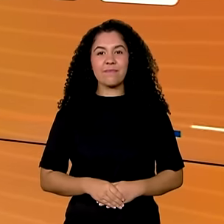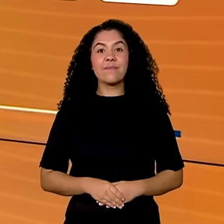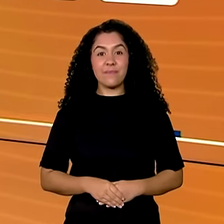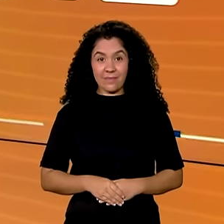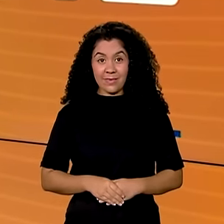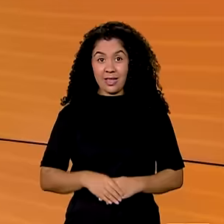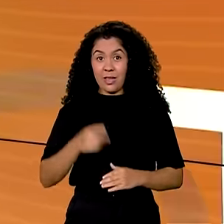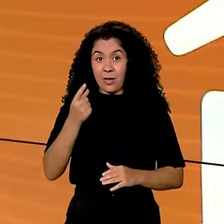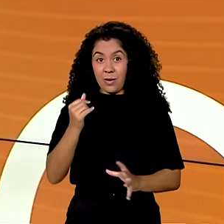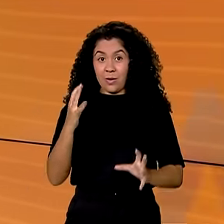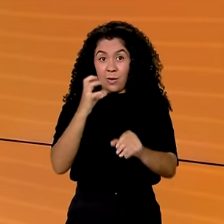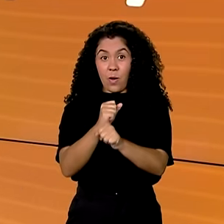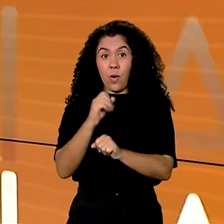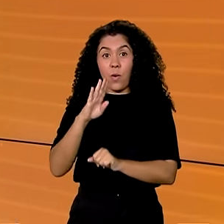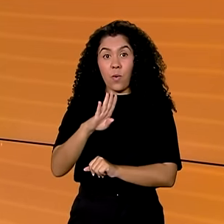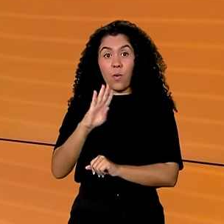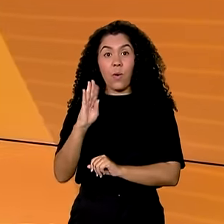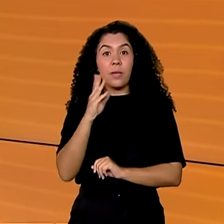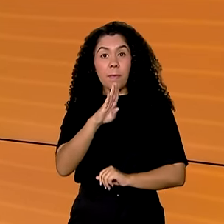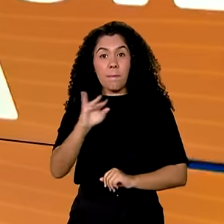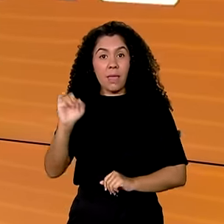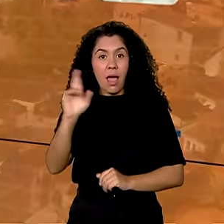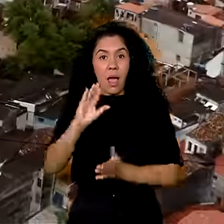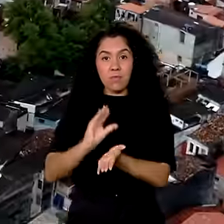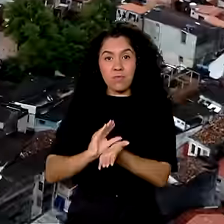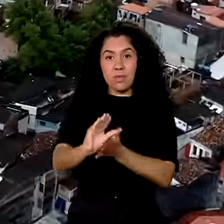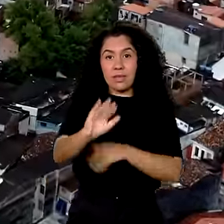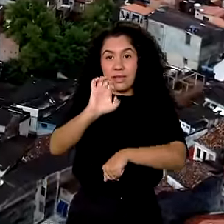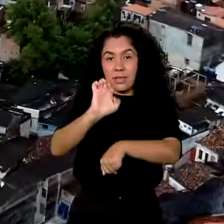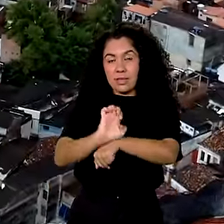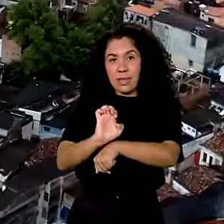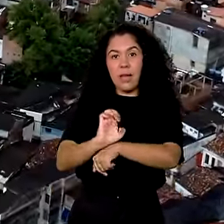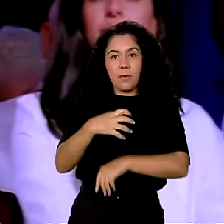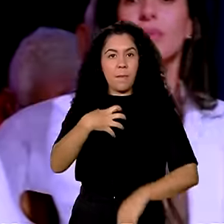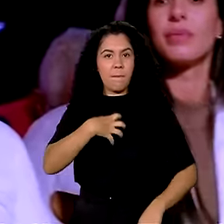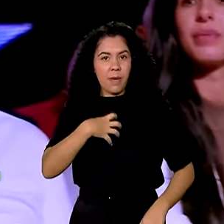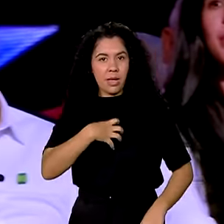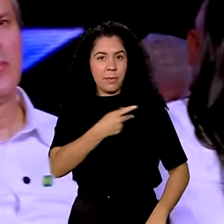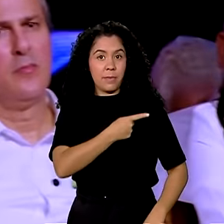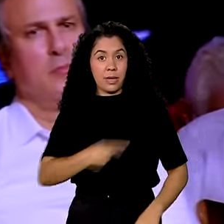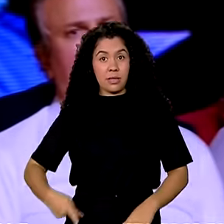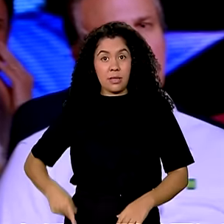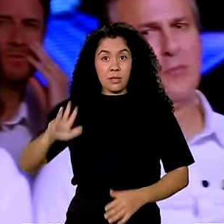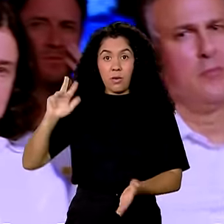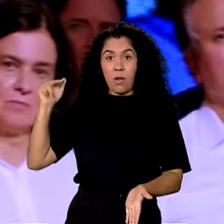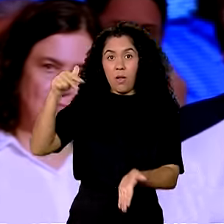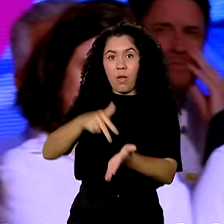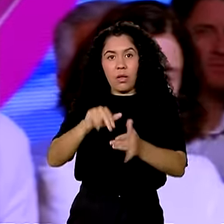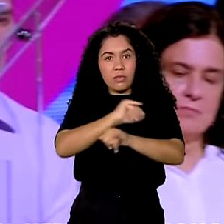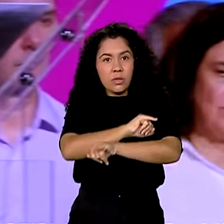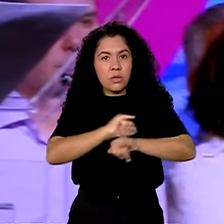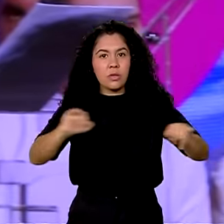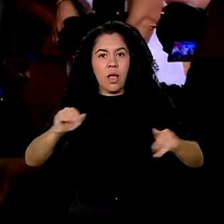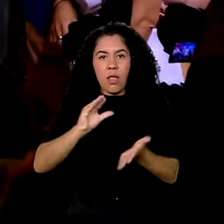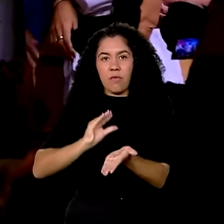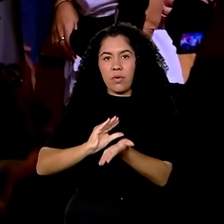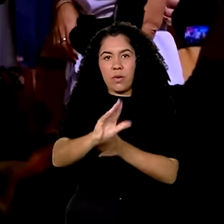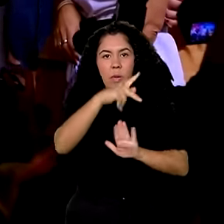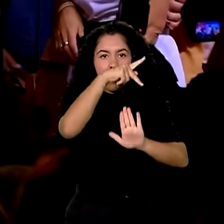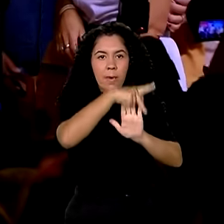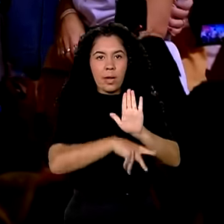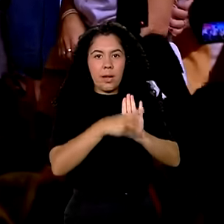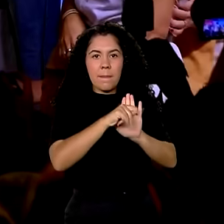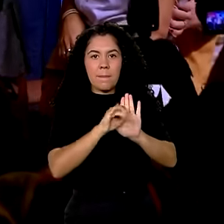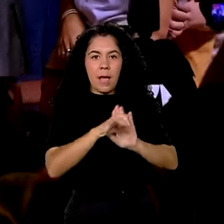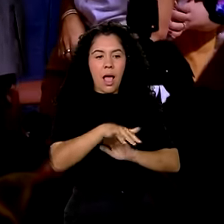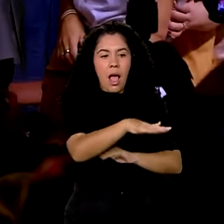4 bilhões de reais para a Bahia. Em Salvador, o presidente Lula anuncia investimentos do novo PAC nas áreas de